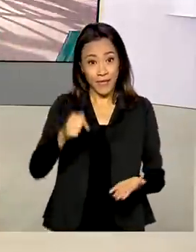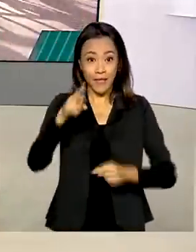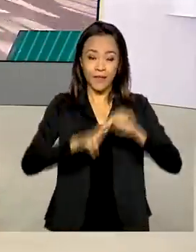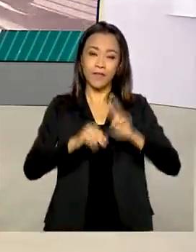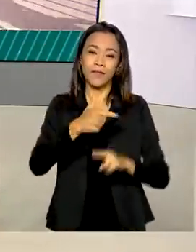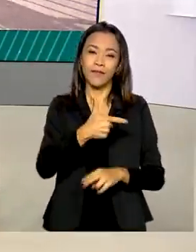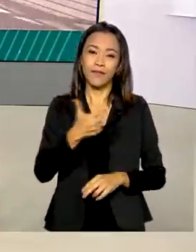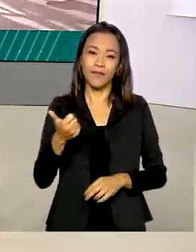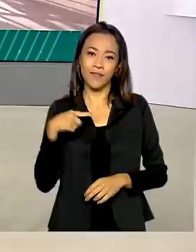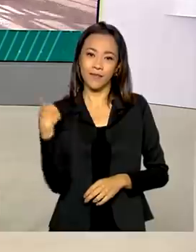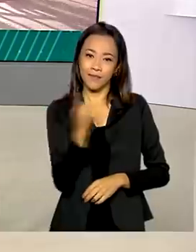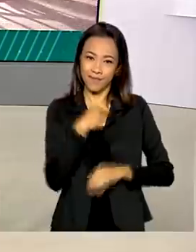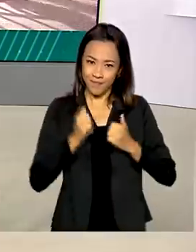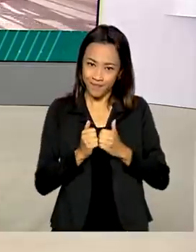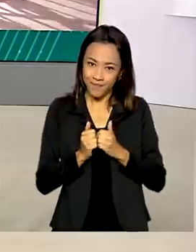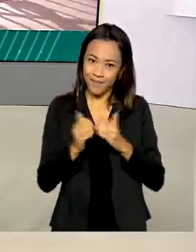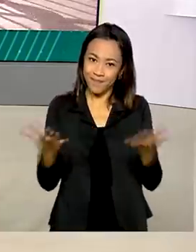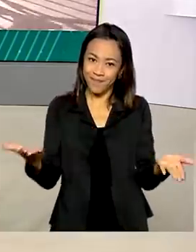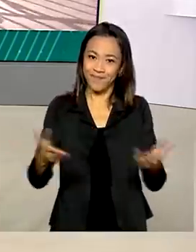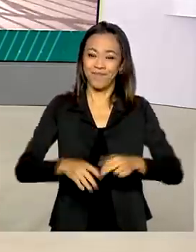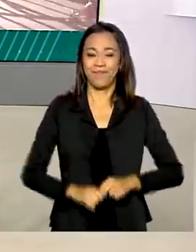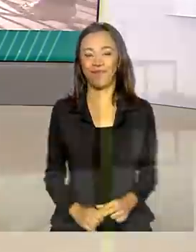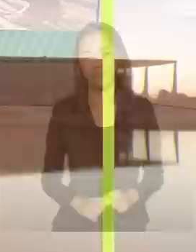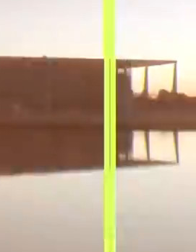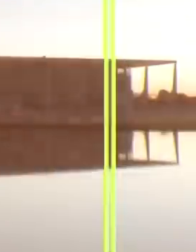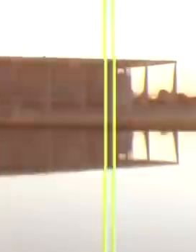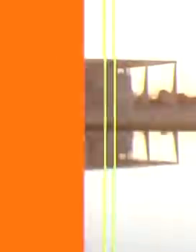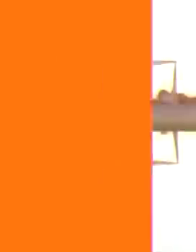2021, o Brasil em Dia está começando.